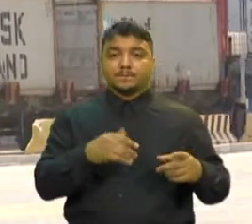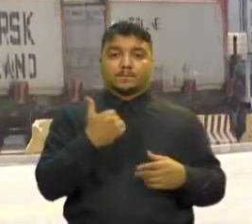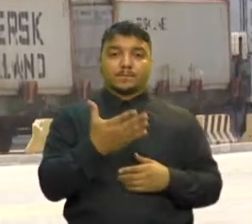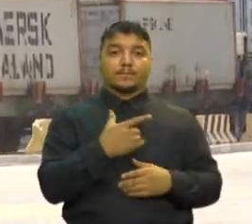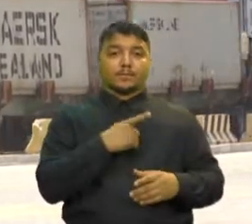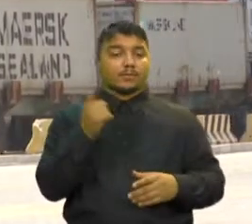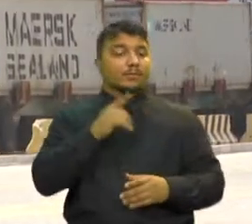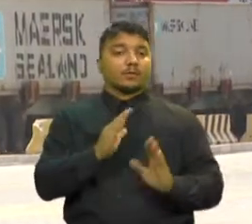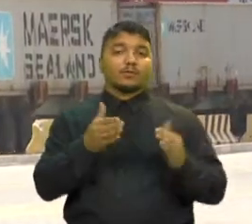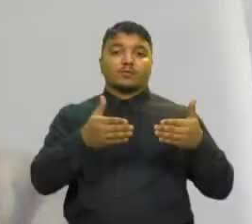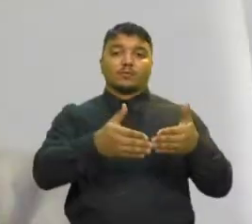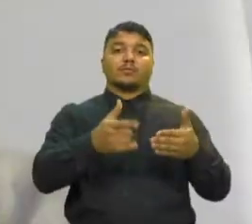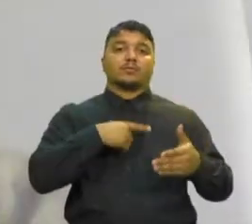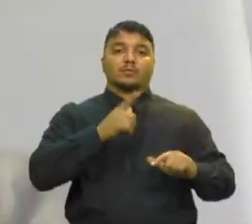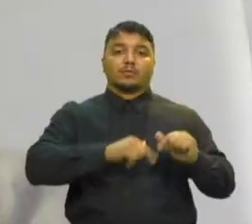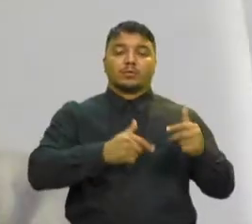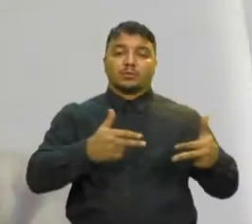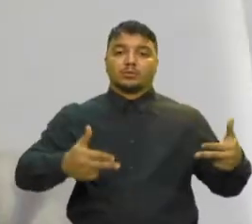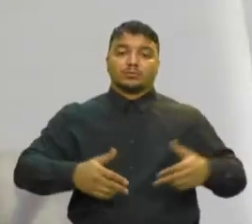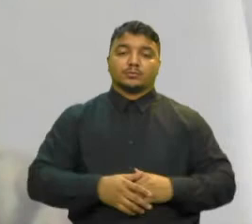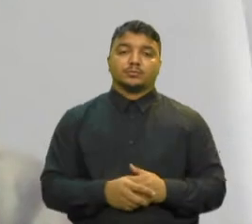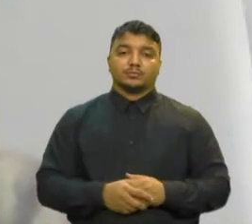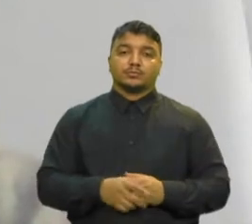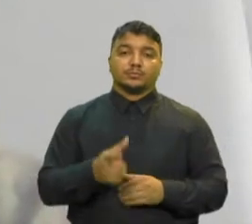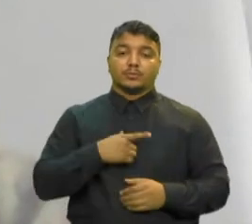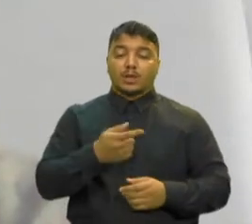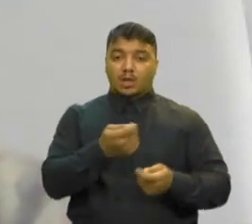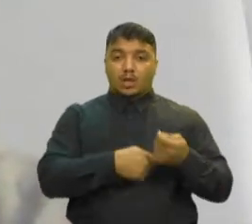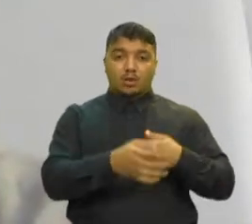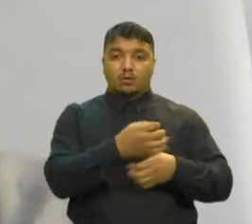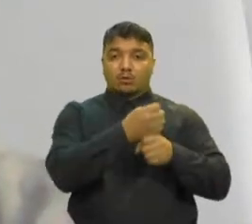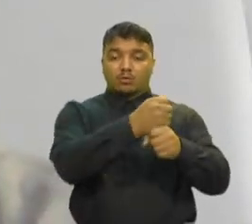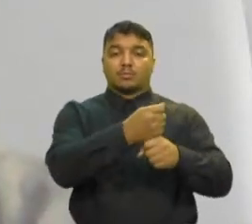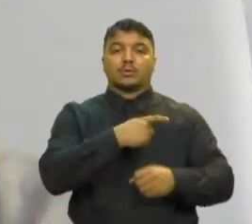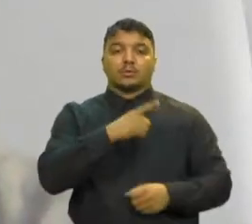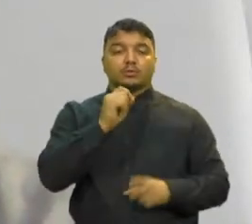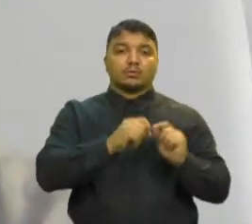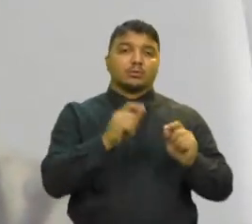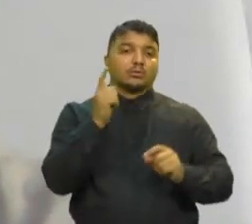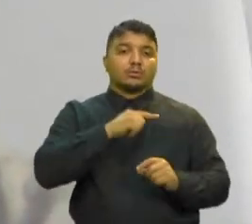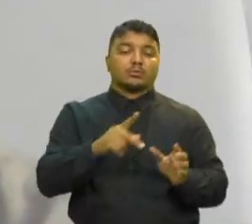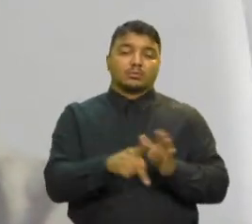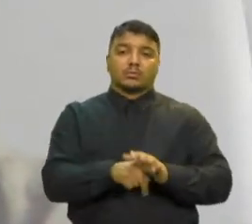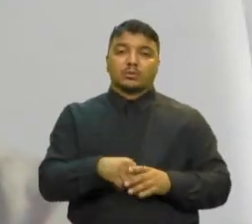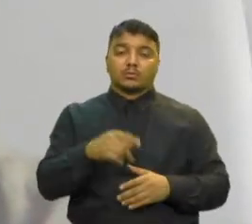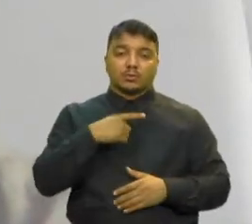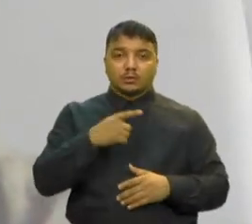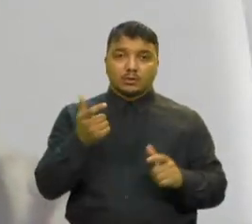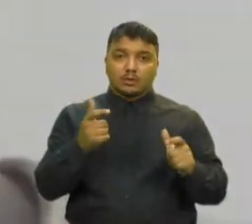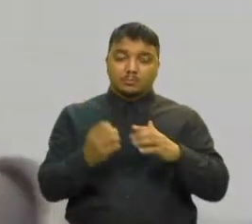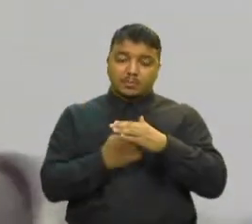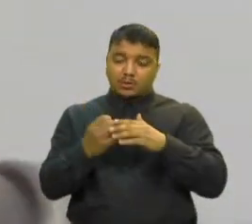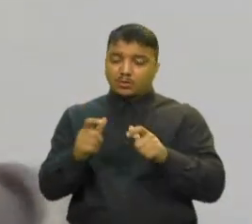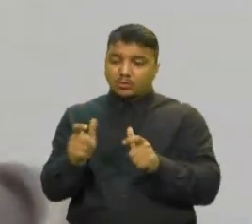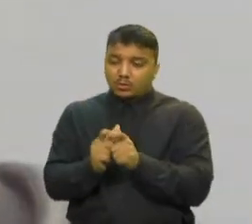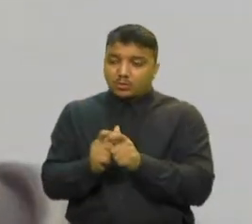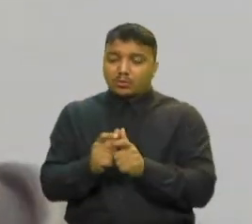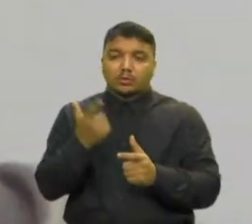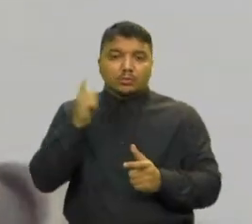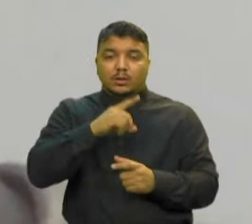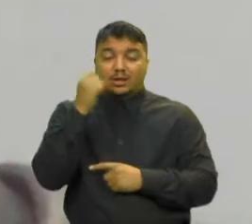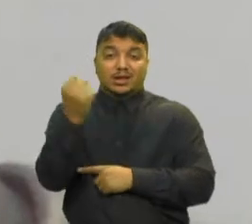direcionamento dos produtos Para este economista, a inadimplência para os micro e pequenos empreendedores se